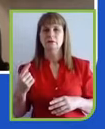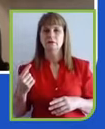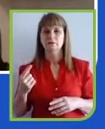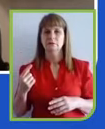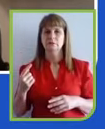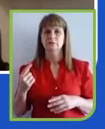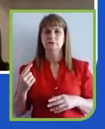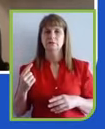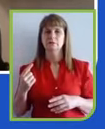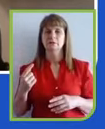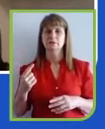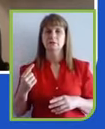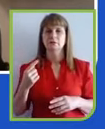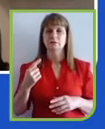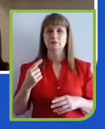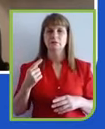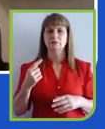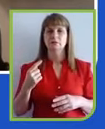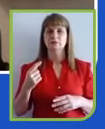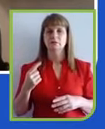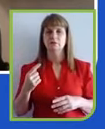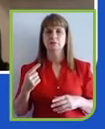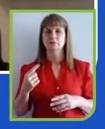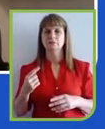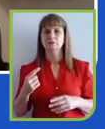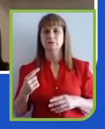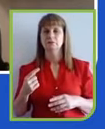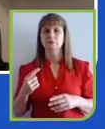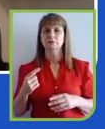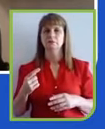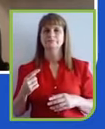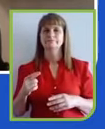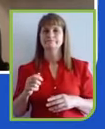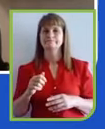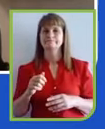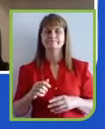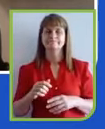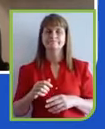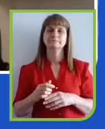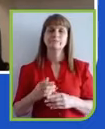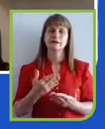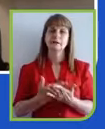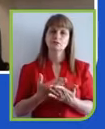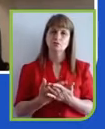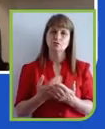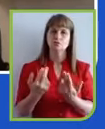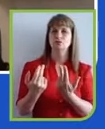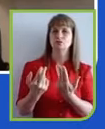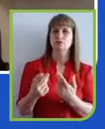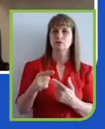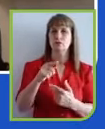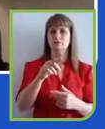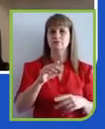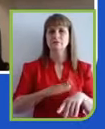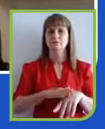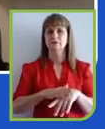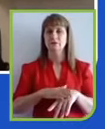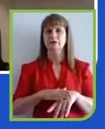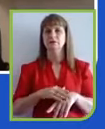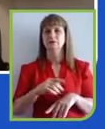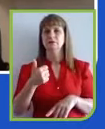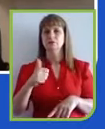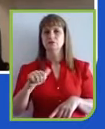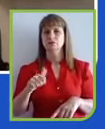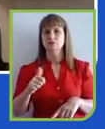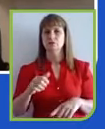no dia a dia e estudos como esse que você nos propõe aí, com essas 11 tendências. E,